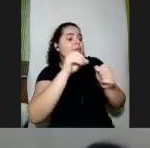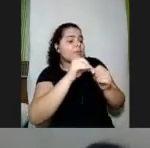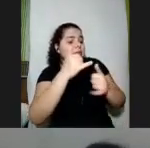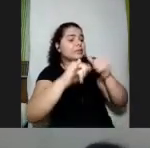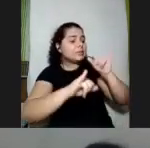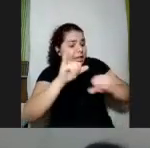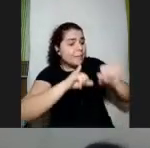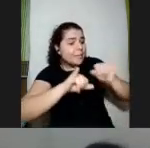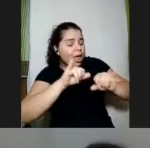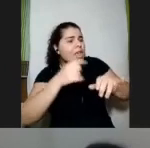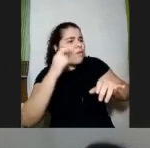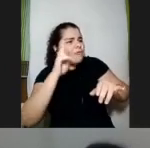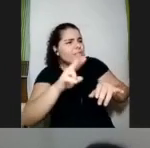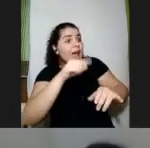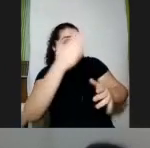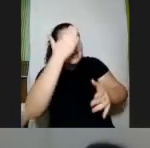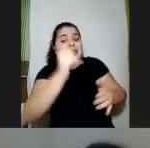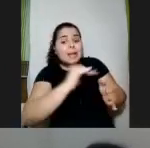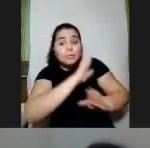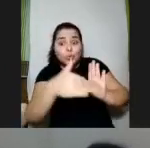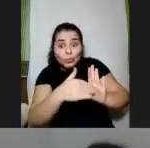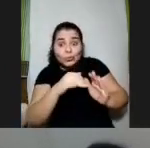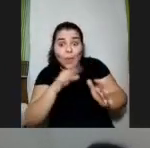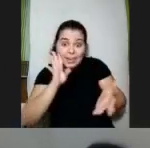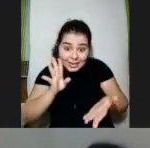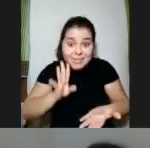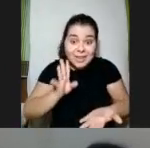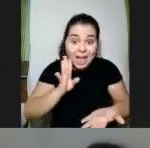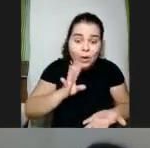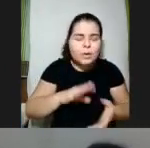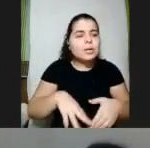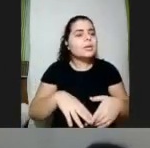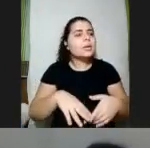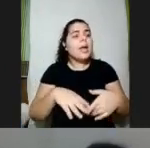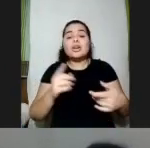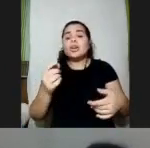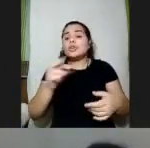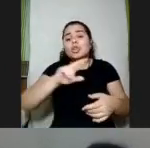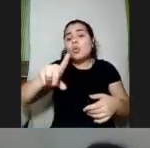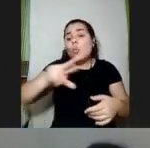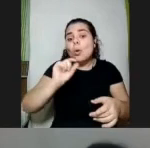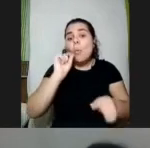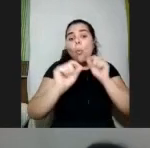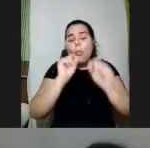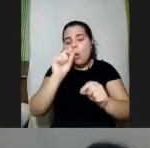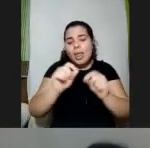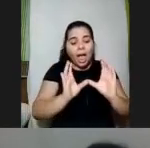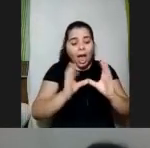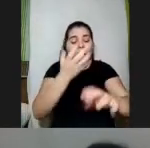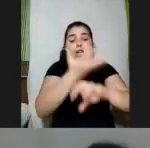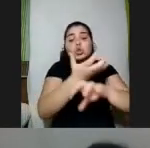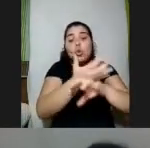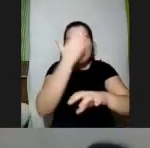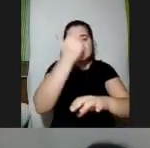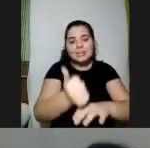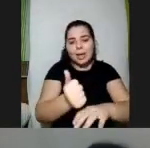sabendo tudo e que legal né e não é o que que a turma dela está sabendo mas é mais do ela sabia no começo do ano eu